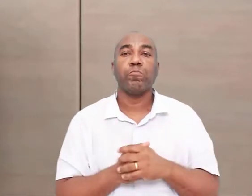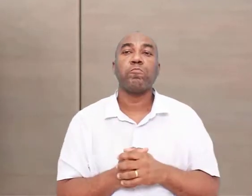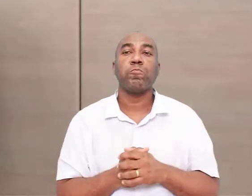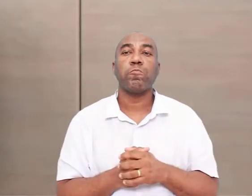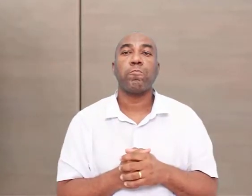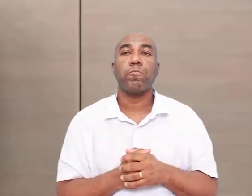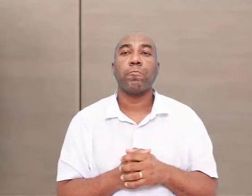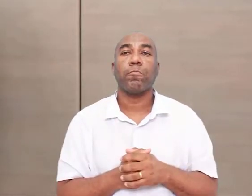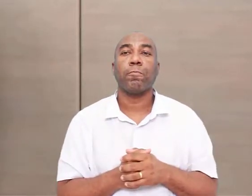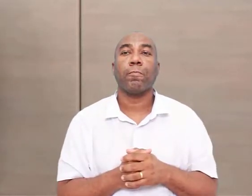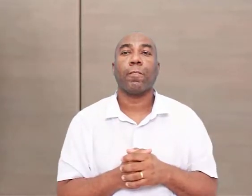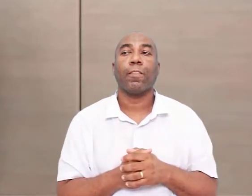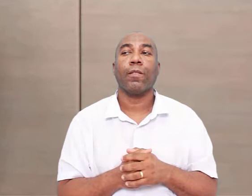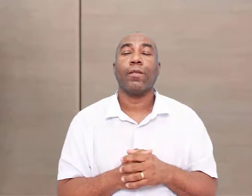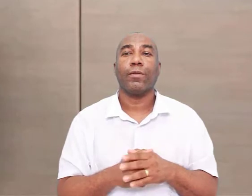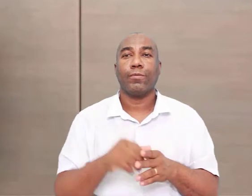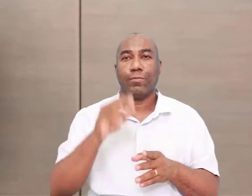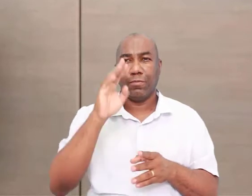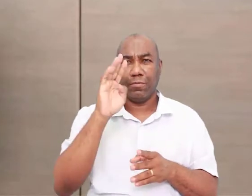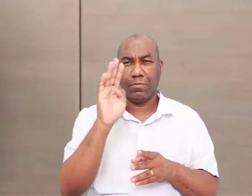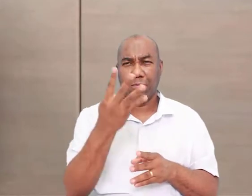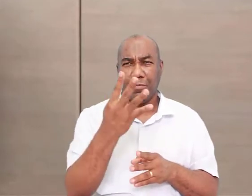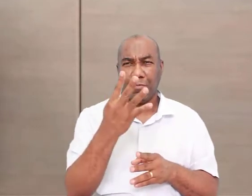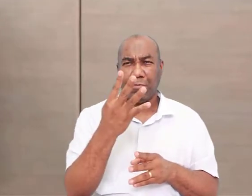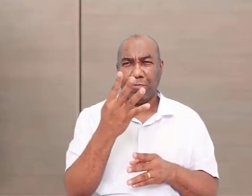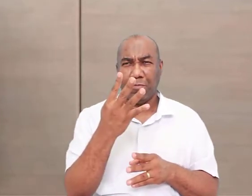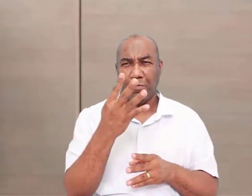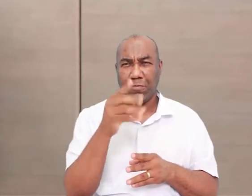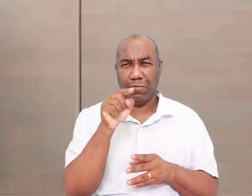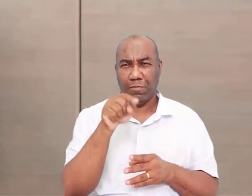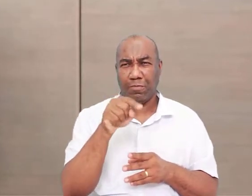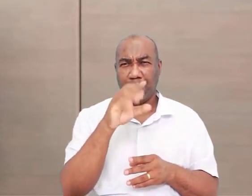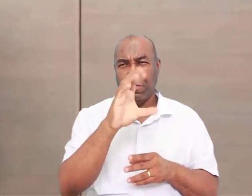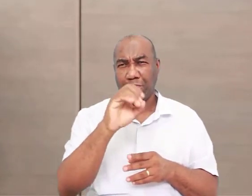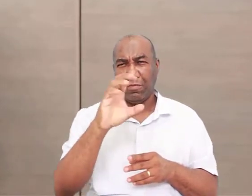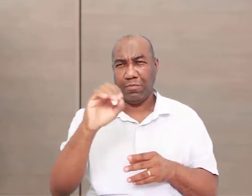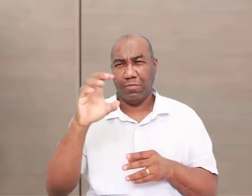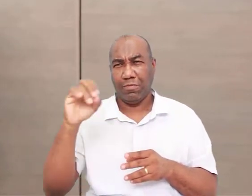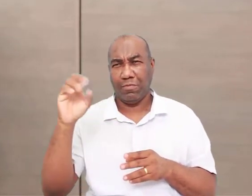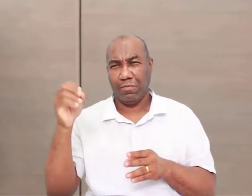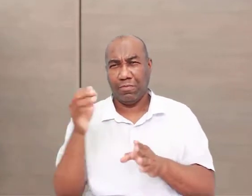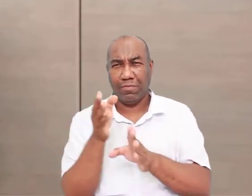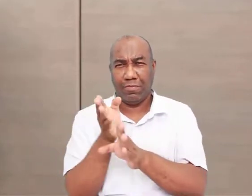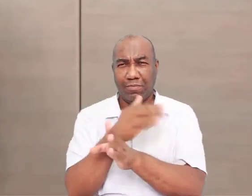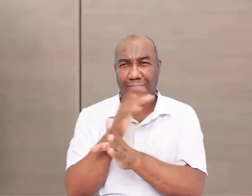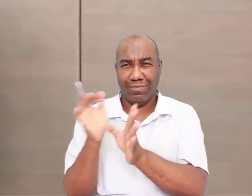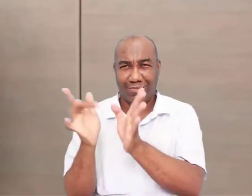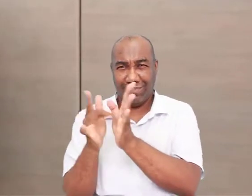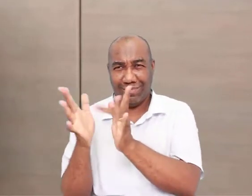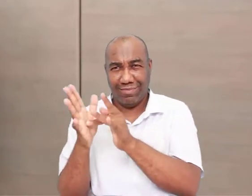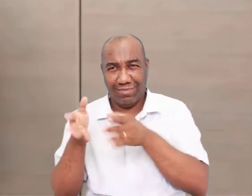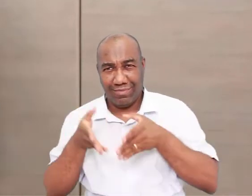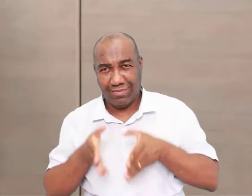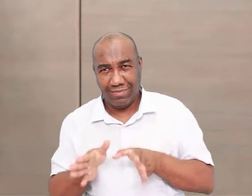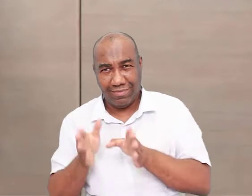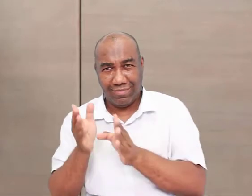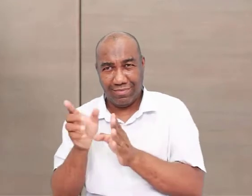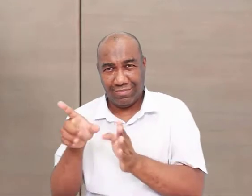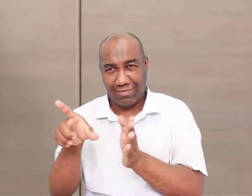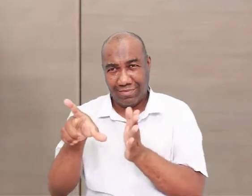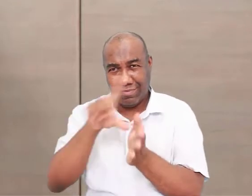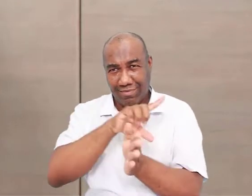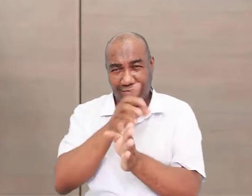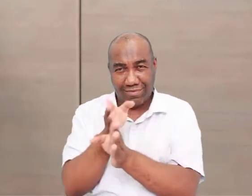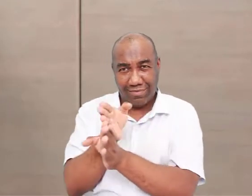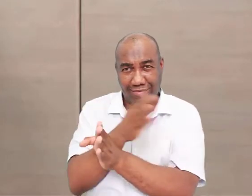a partir de 4 mil anos, aproximadamente 4 mil anos antes de Cristo, mais ou menos 4 mil anos antes de Cristo, porque tem